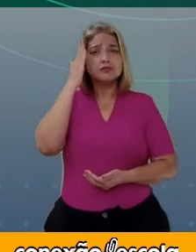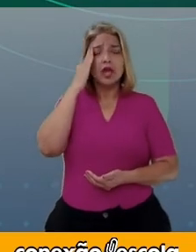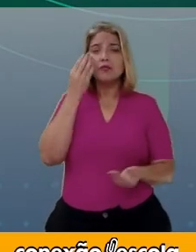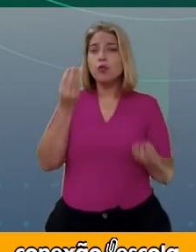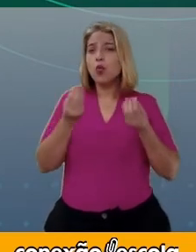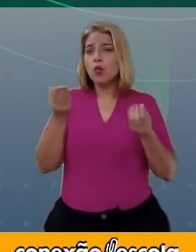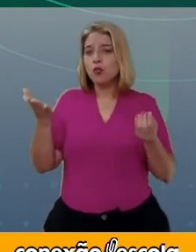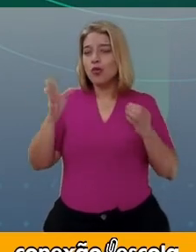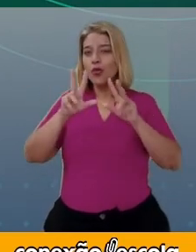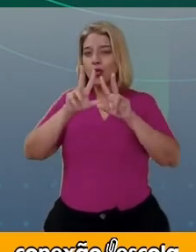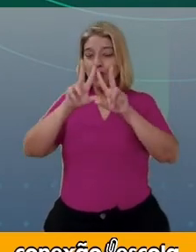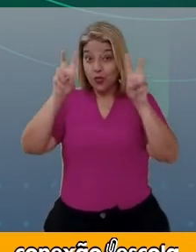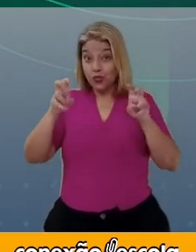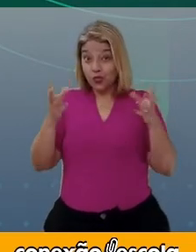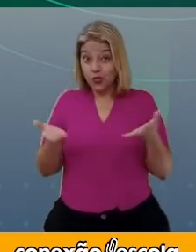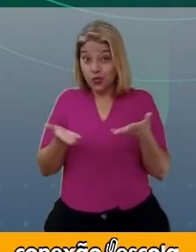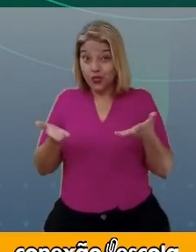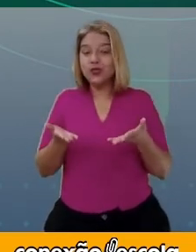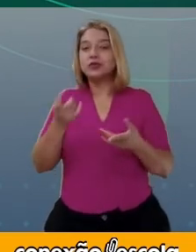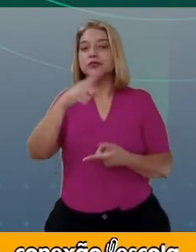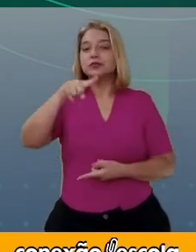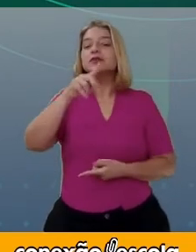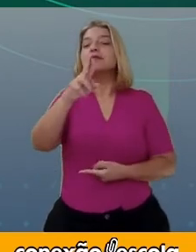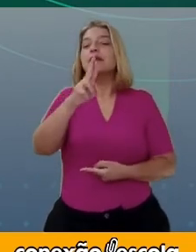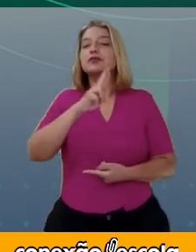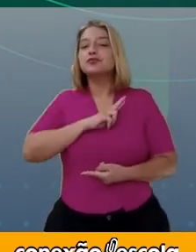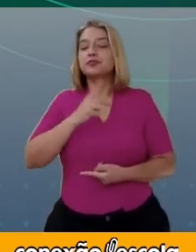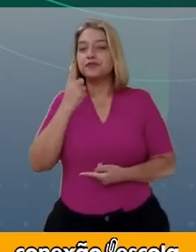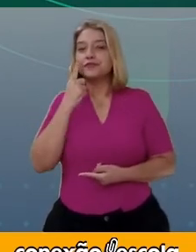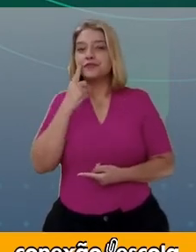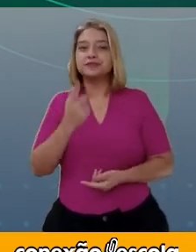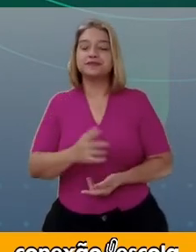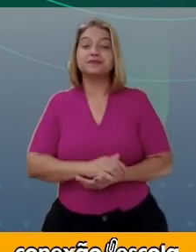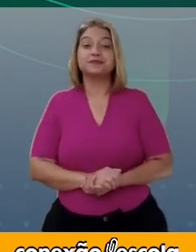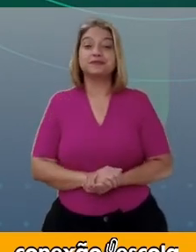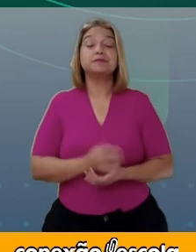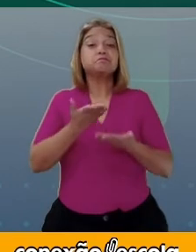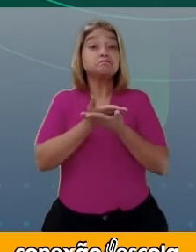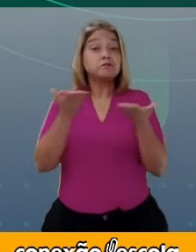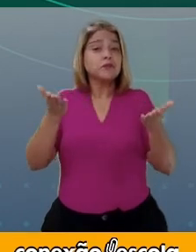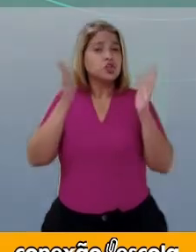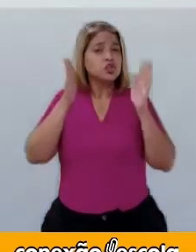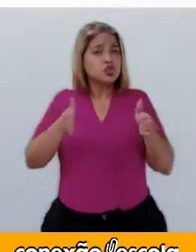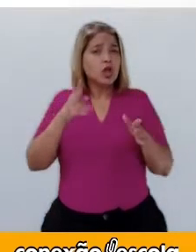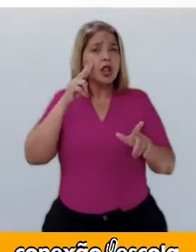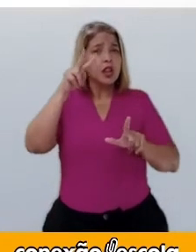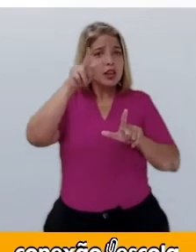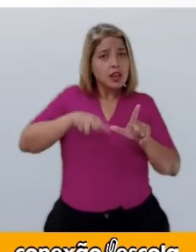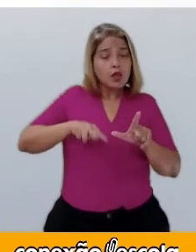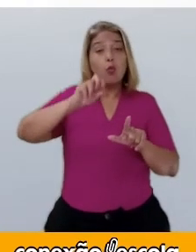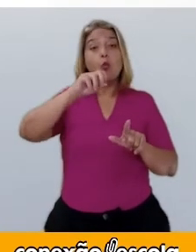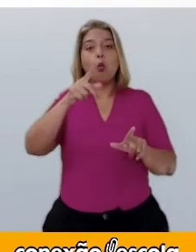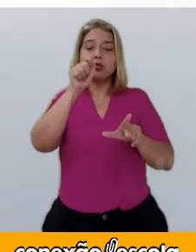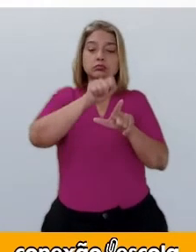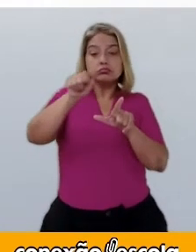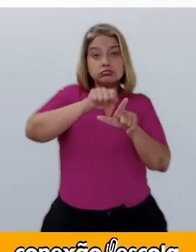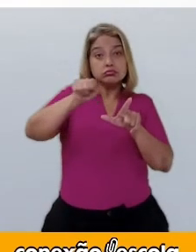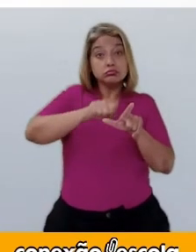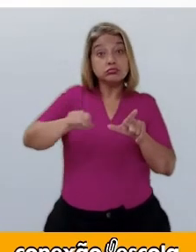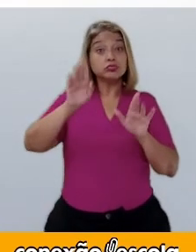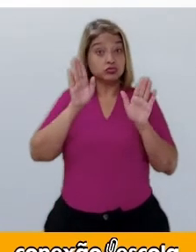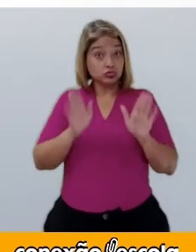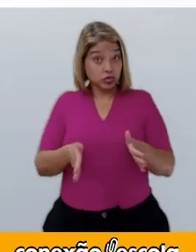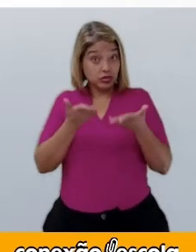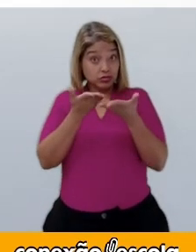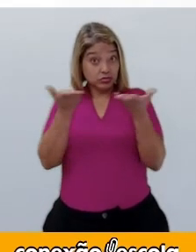sobre esse conteúdo, pense e responda. Você já leu ou escreveu um